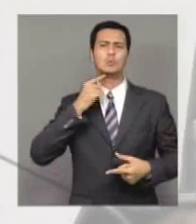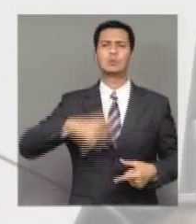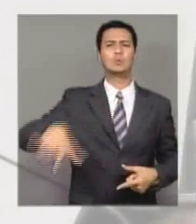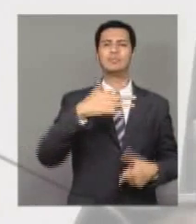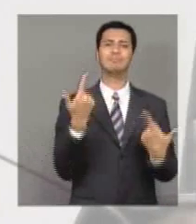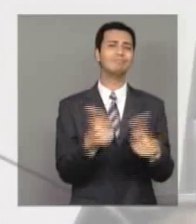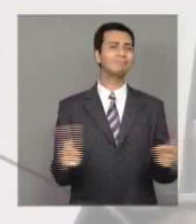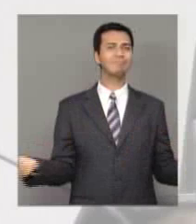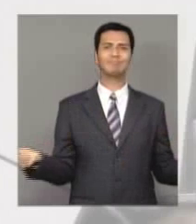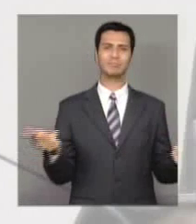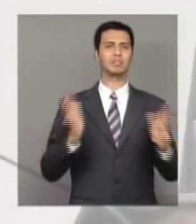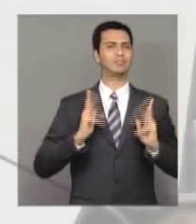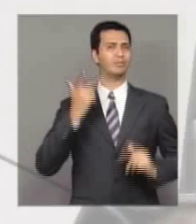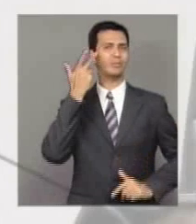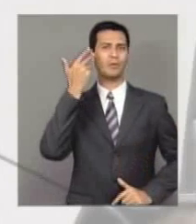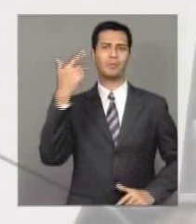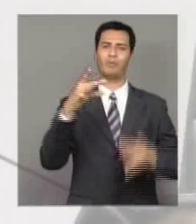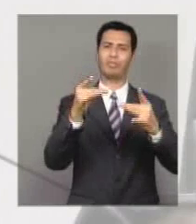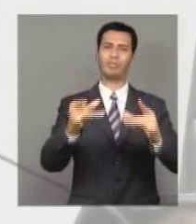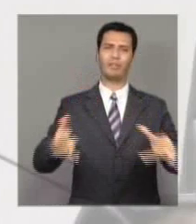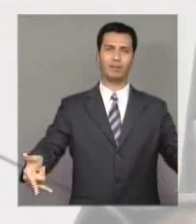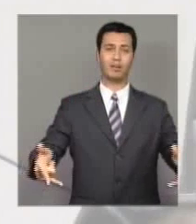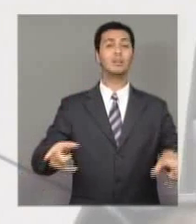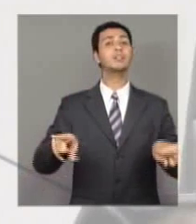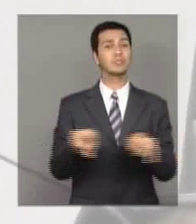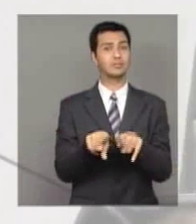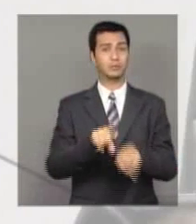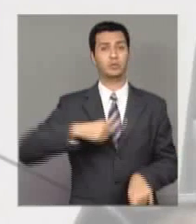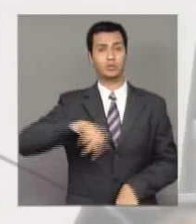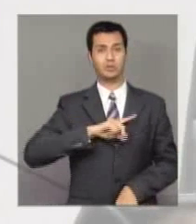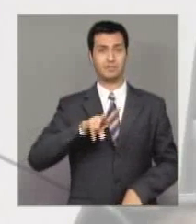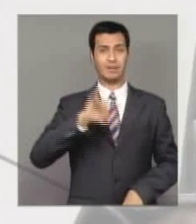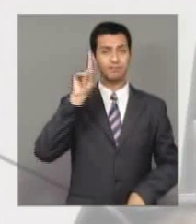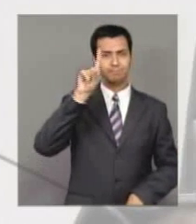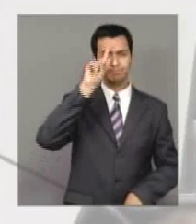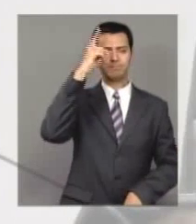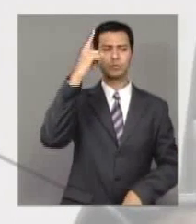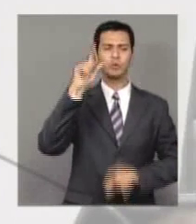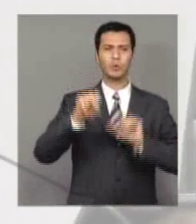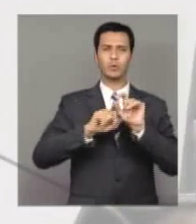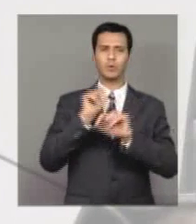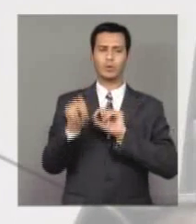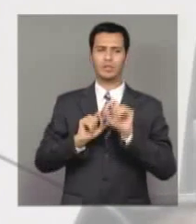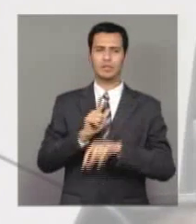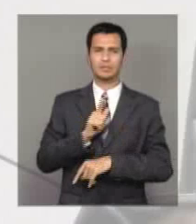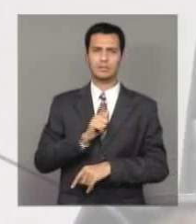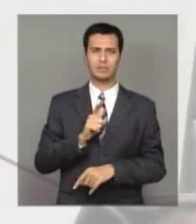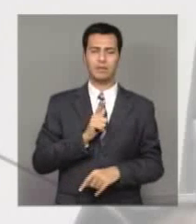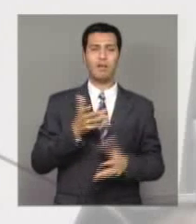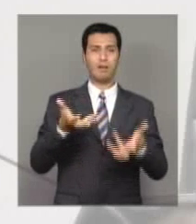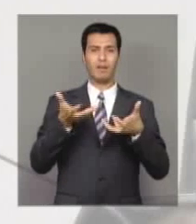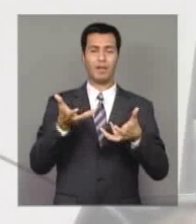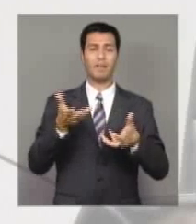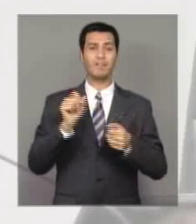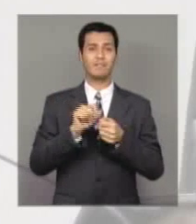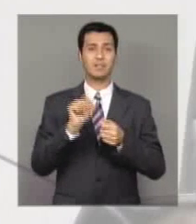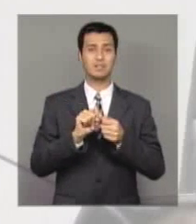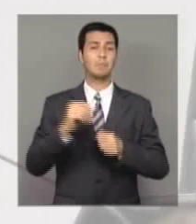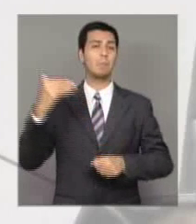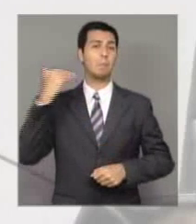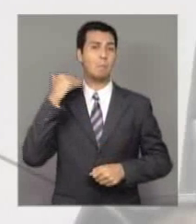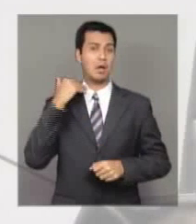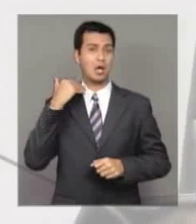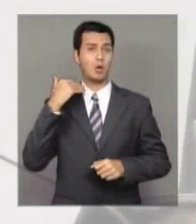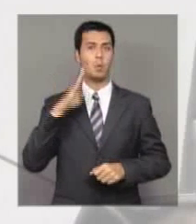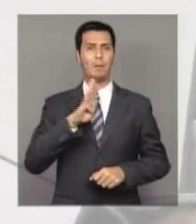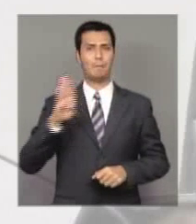criar linhas de crédito próprias para os empreendedores individuais nos bancos públicos. Esse apoio